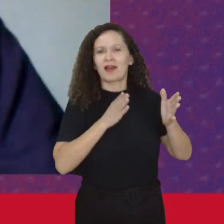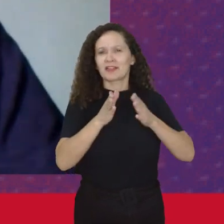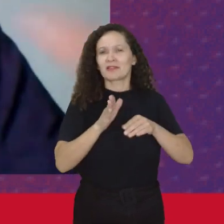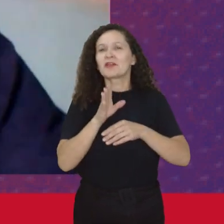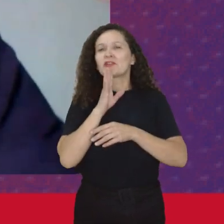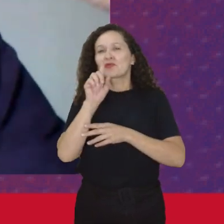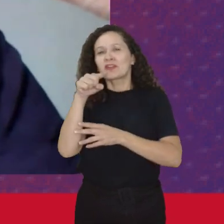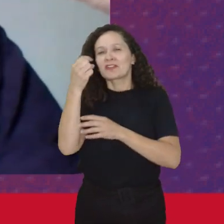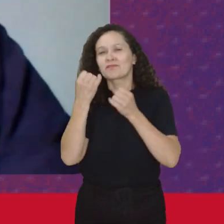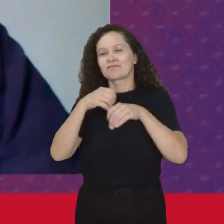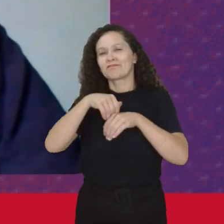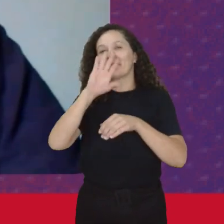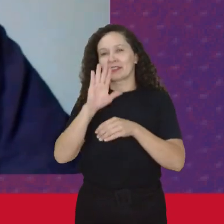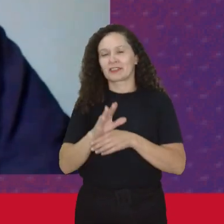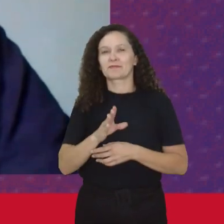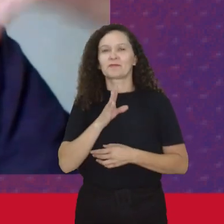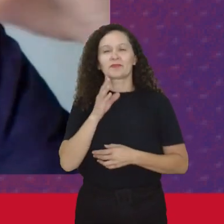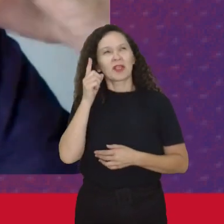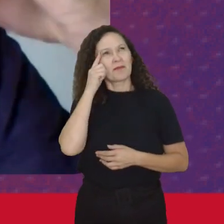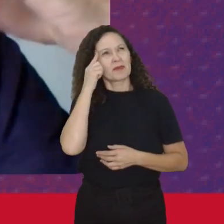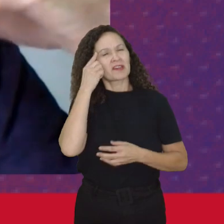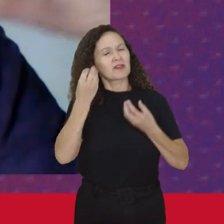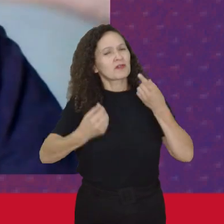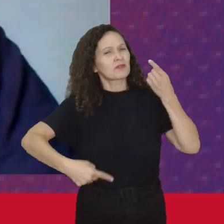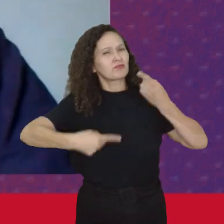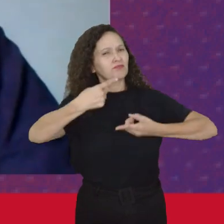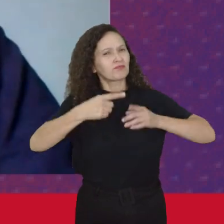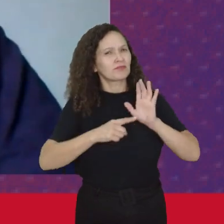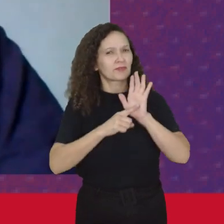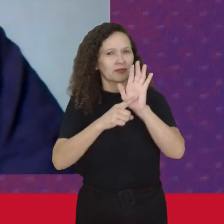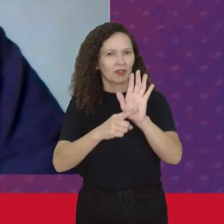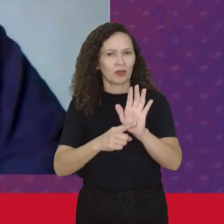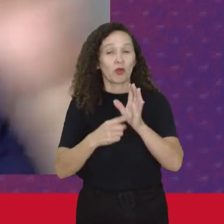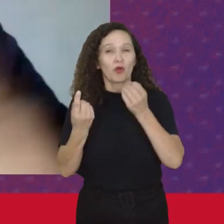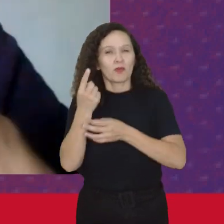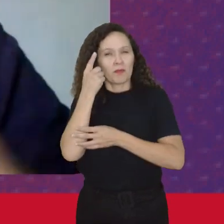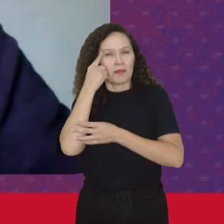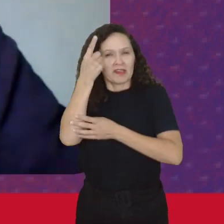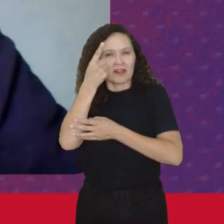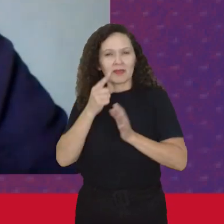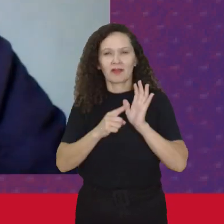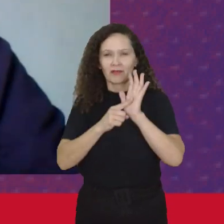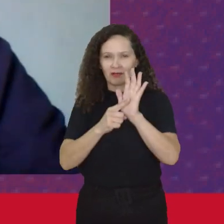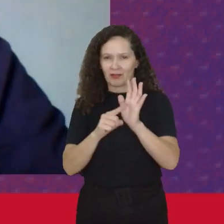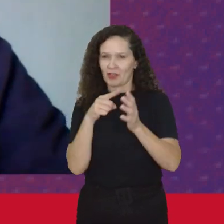mais Aí pensando Como esses debates Se colocam E como as correntes Se estruturaram